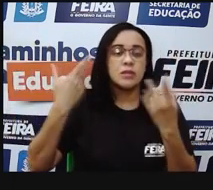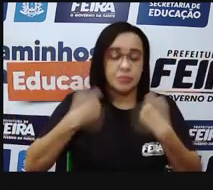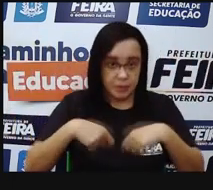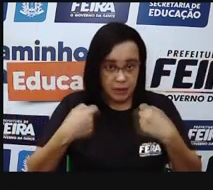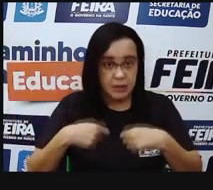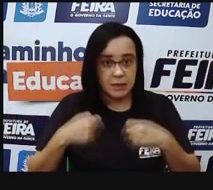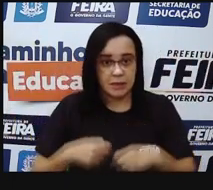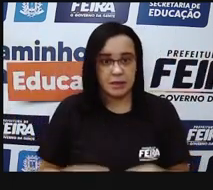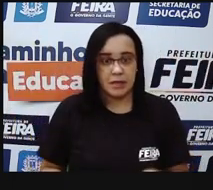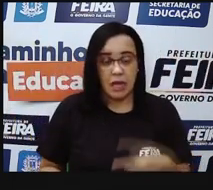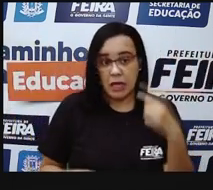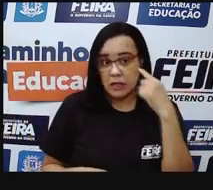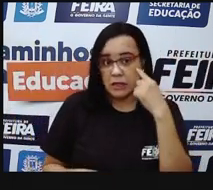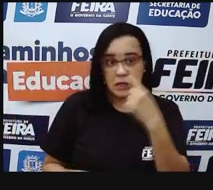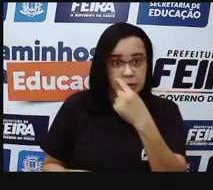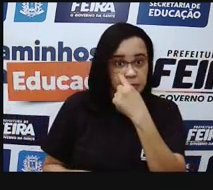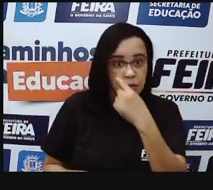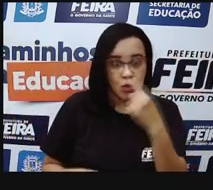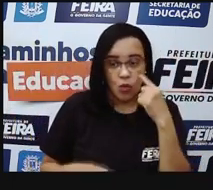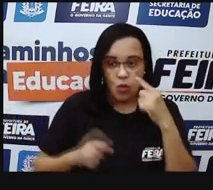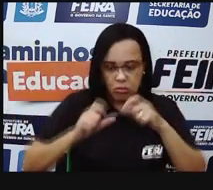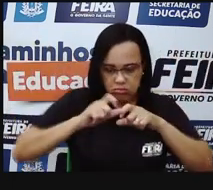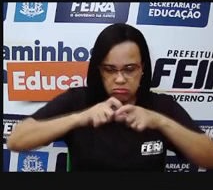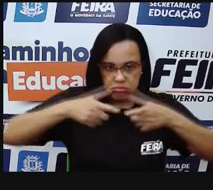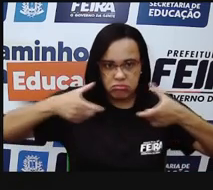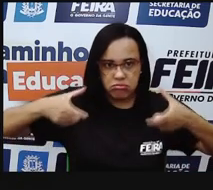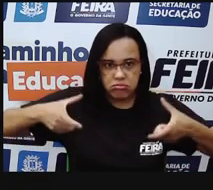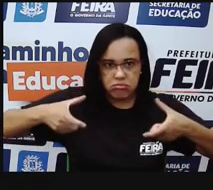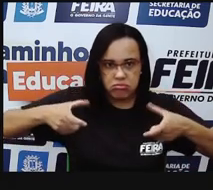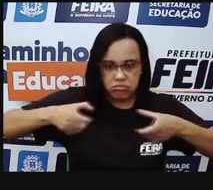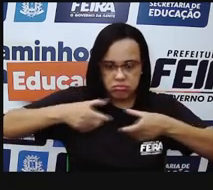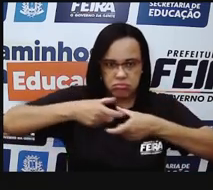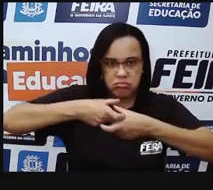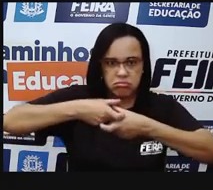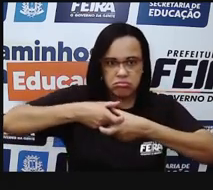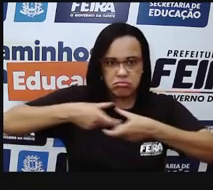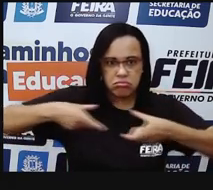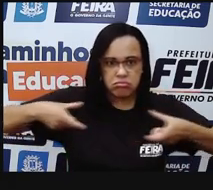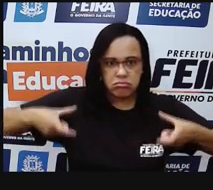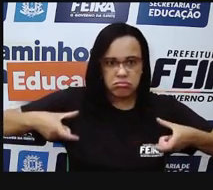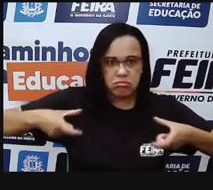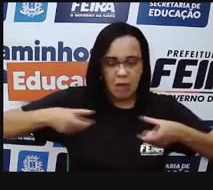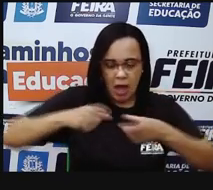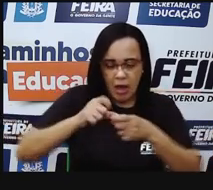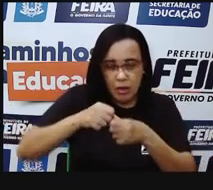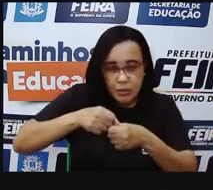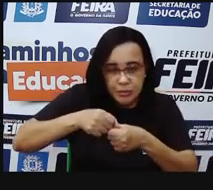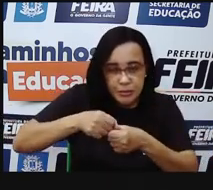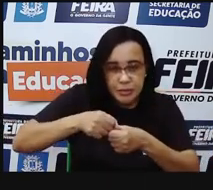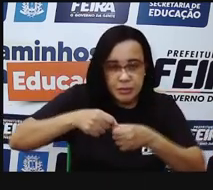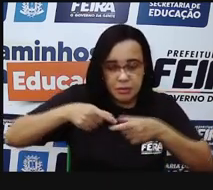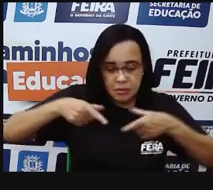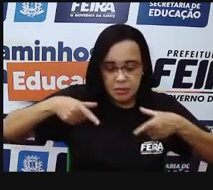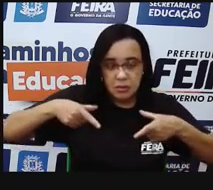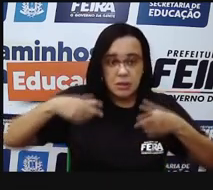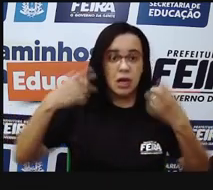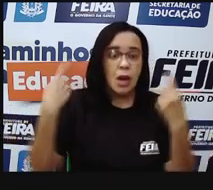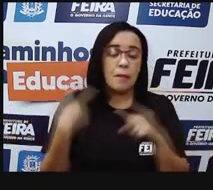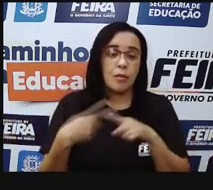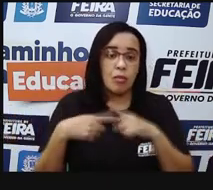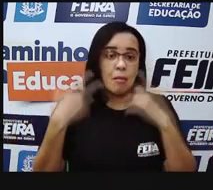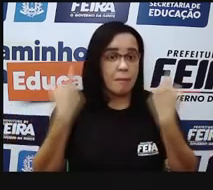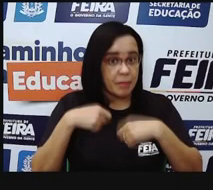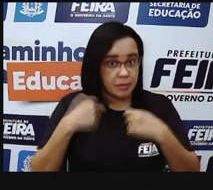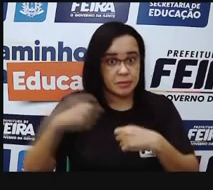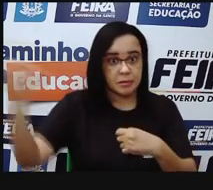dilatar, ela vai aumentar o seu tamanho. E quando é esse espaço, então, essa abertura da senhora, e quando a gente